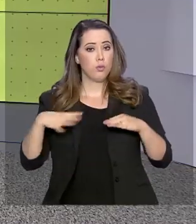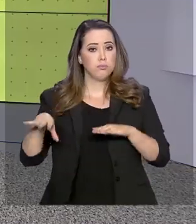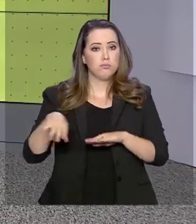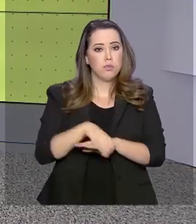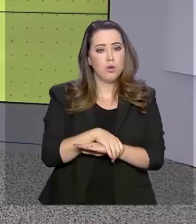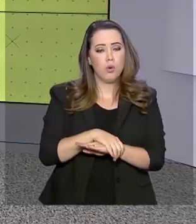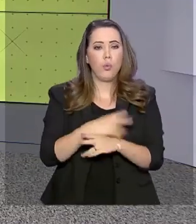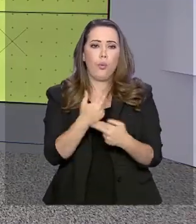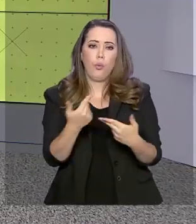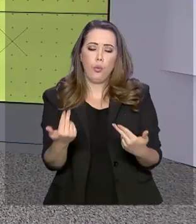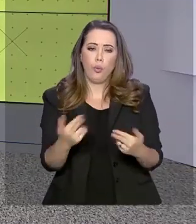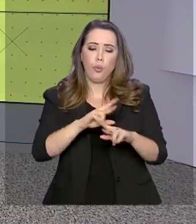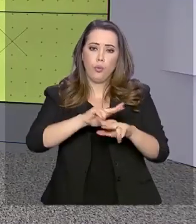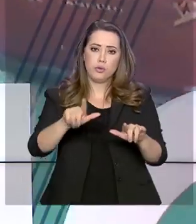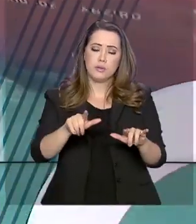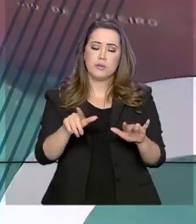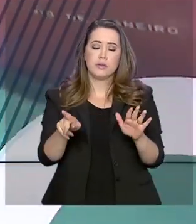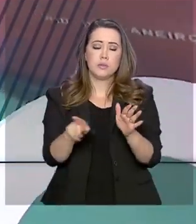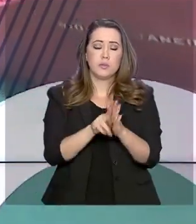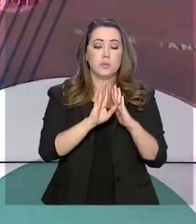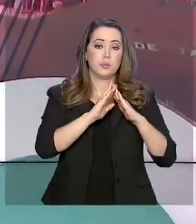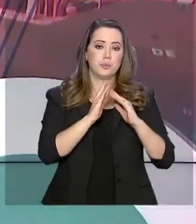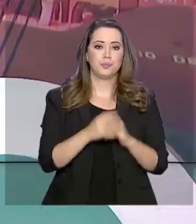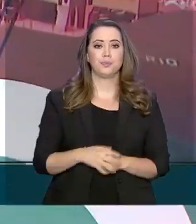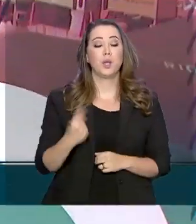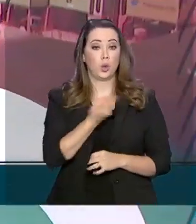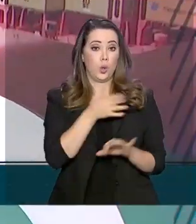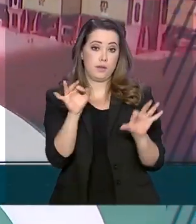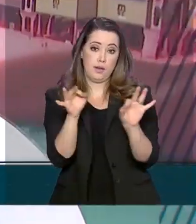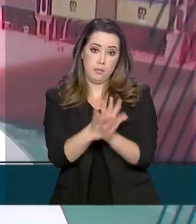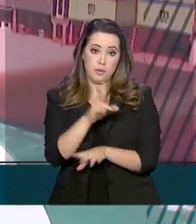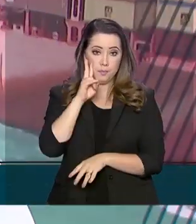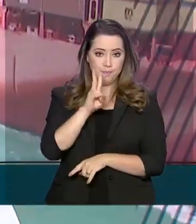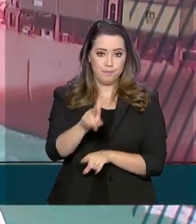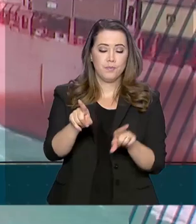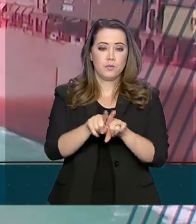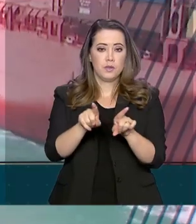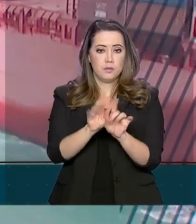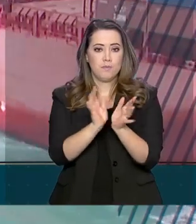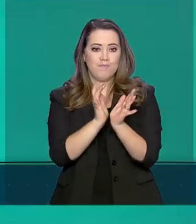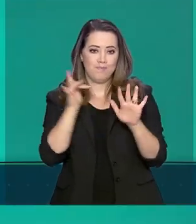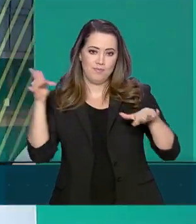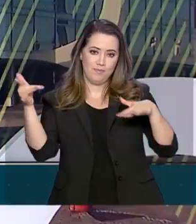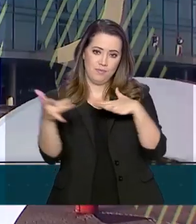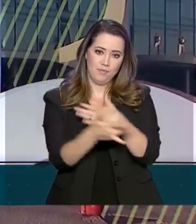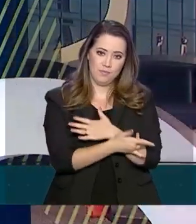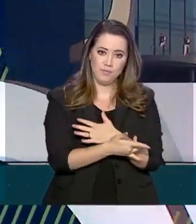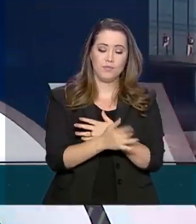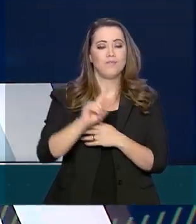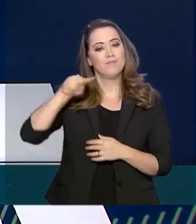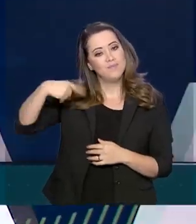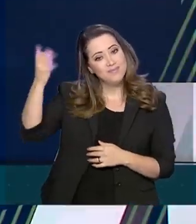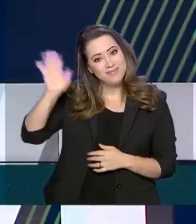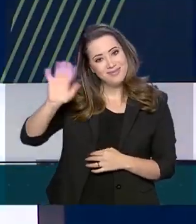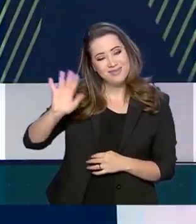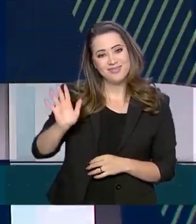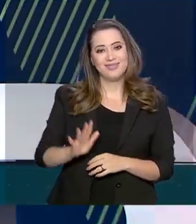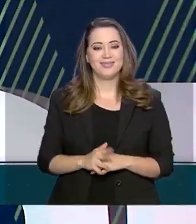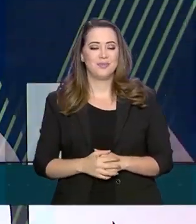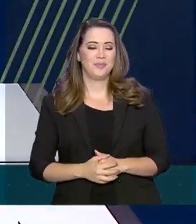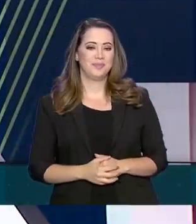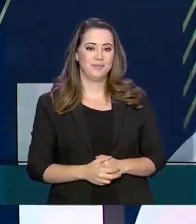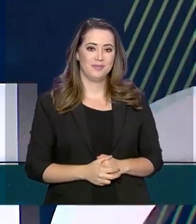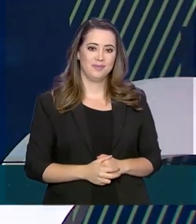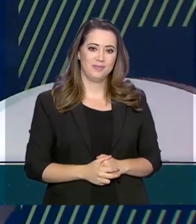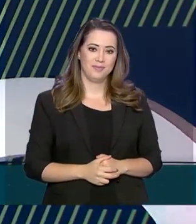móveis e eletrodomésticos. O governo agora fica por aqui. Continue nos acompanhando também pelas redes sociais. Nos vemos